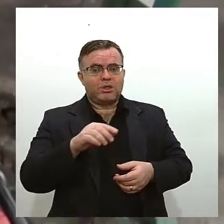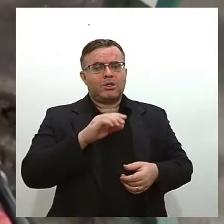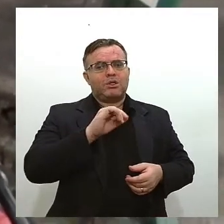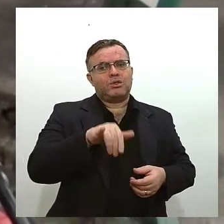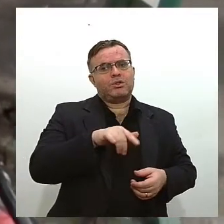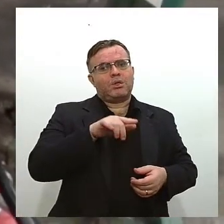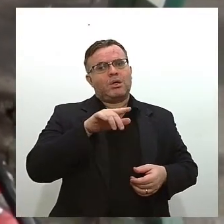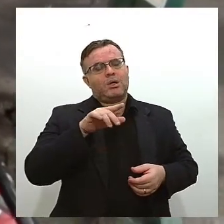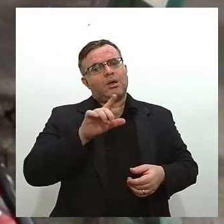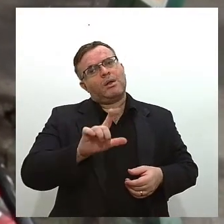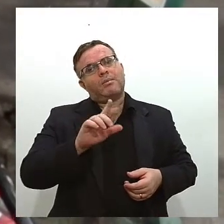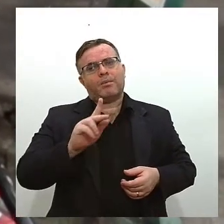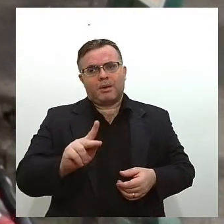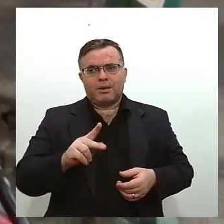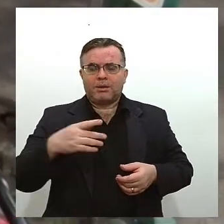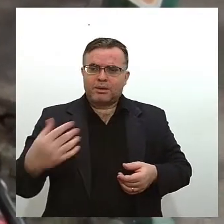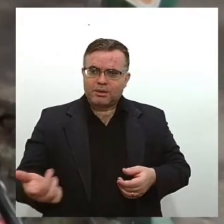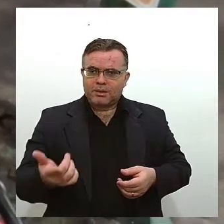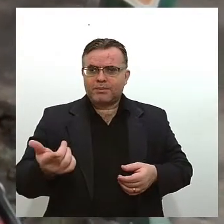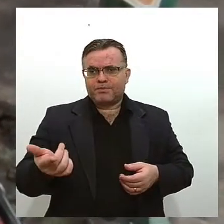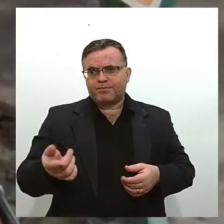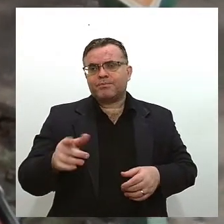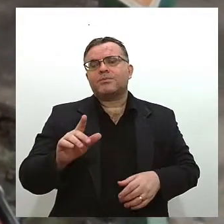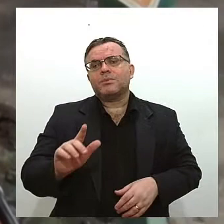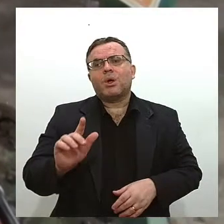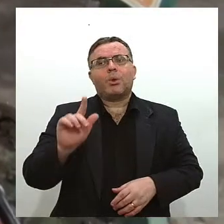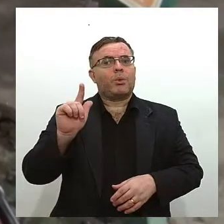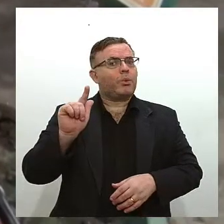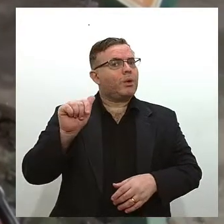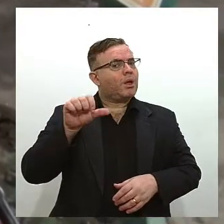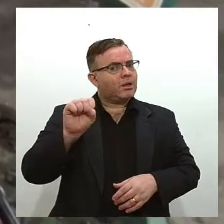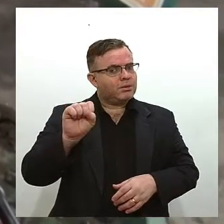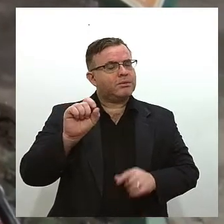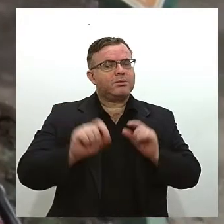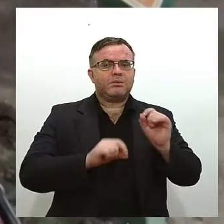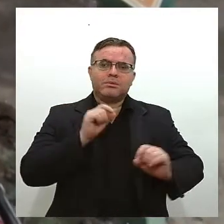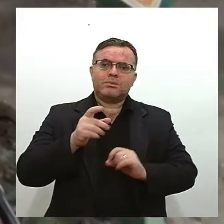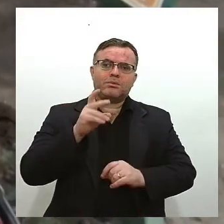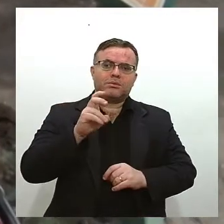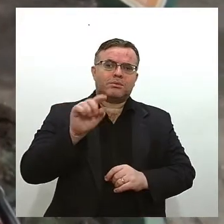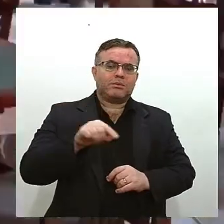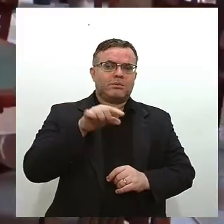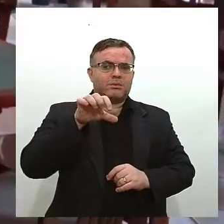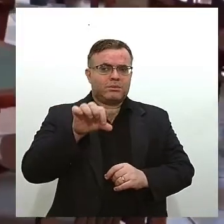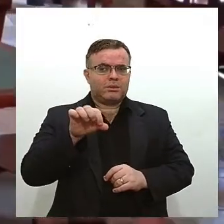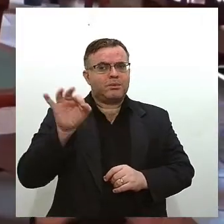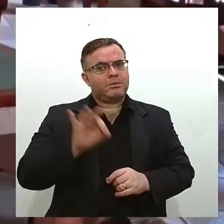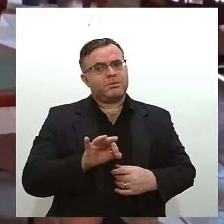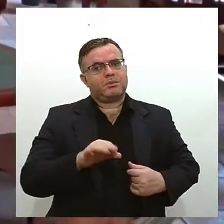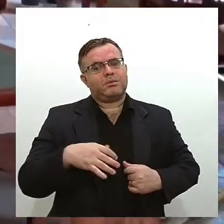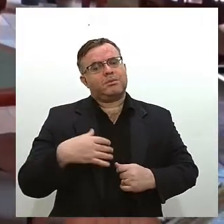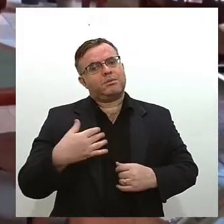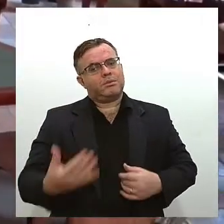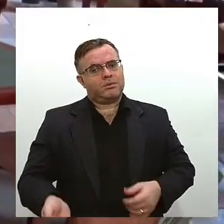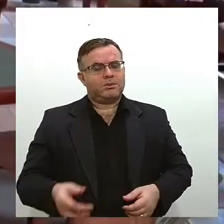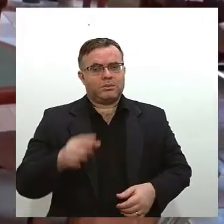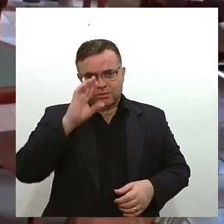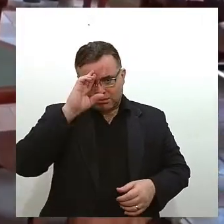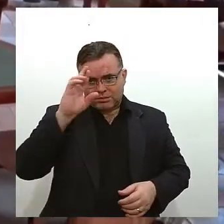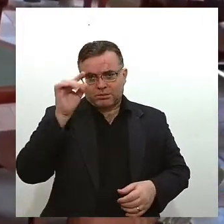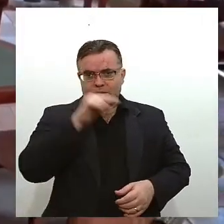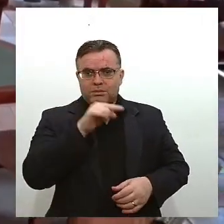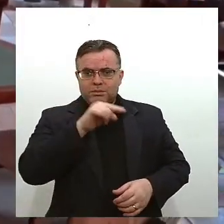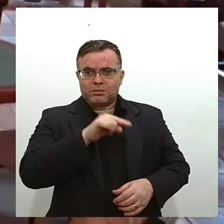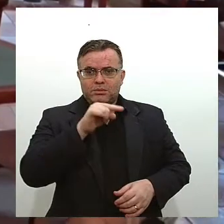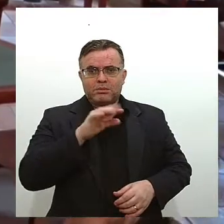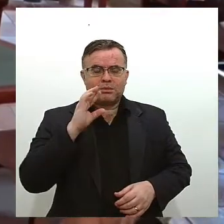popularmente conhecido gás de cozinha, a variação foi de 5,9%. O proprietário deste restaurante